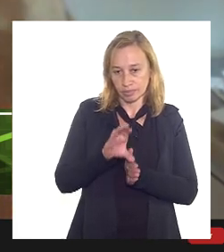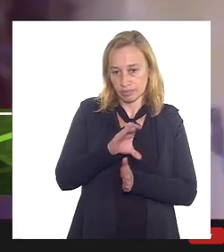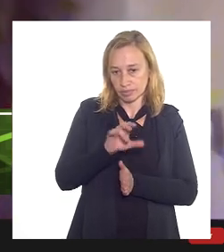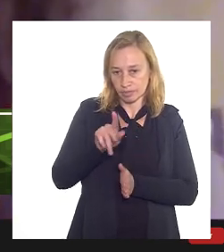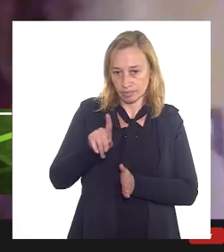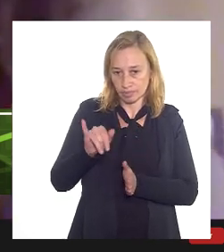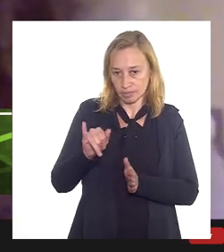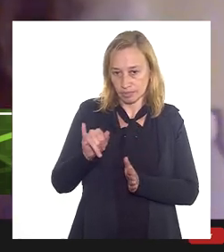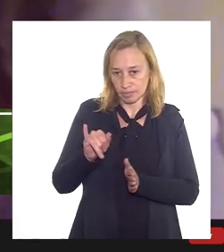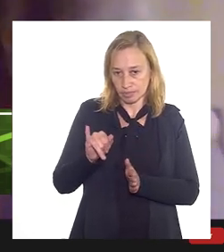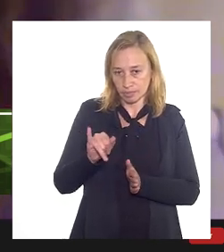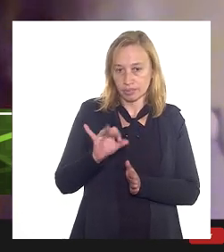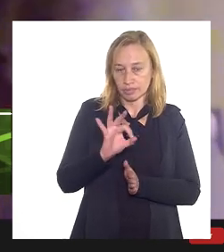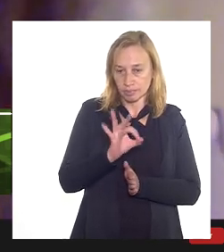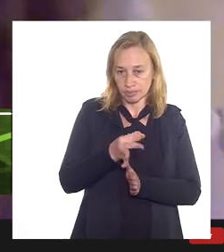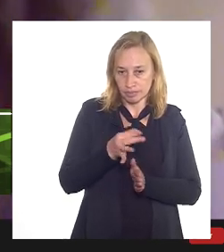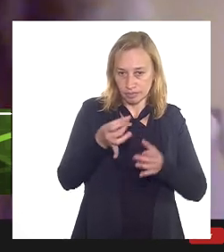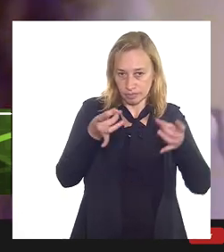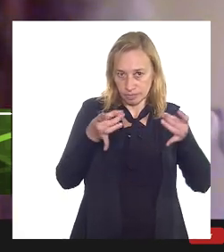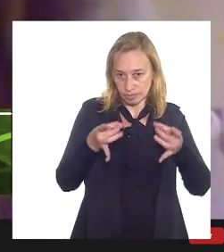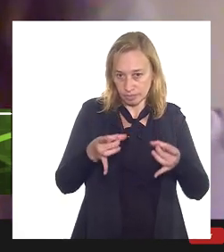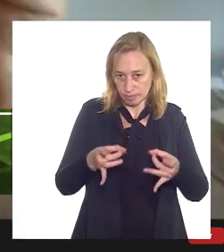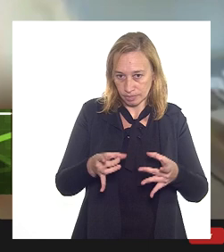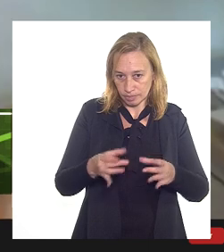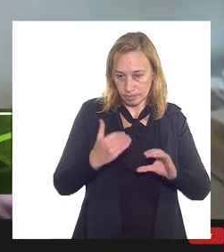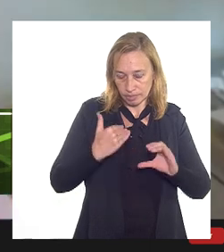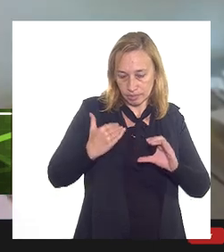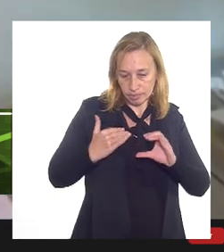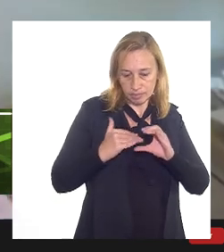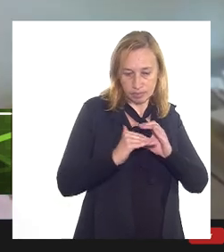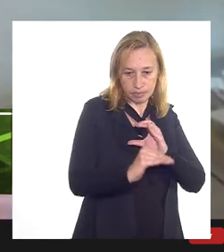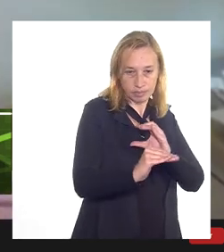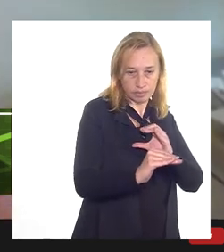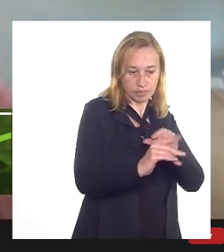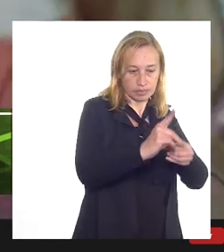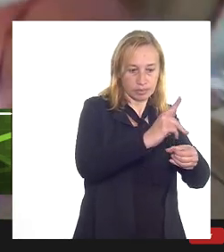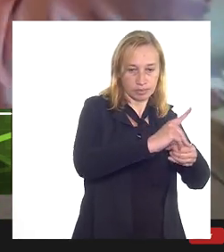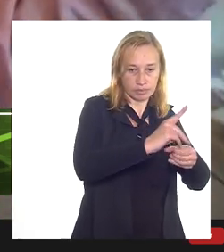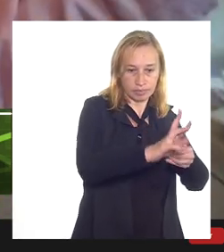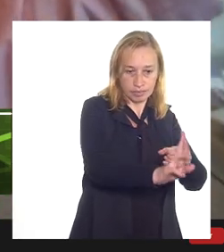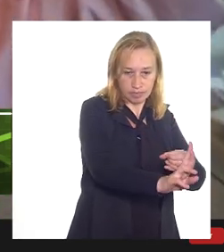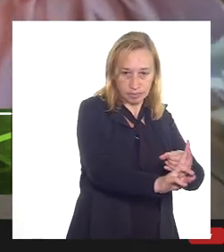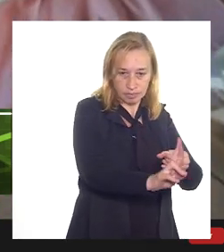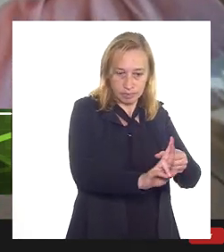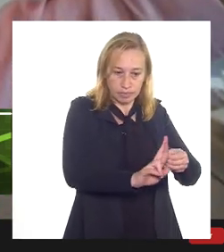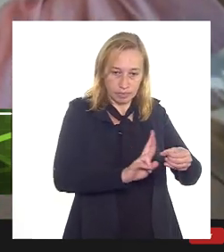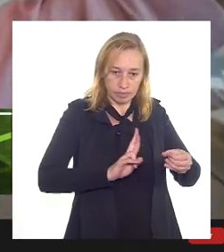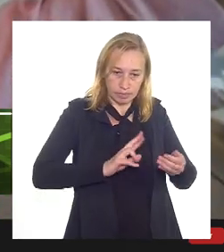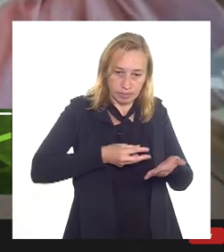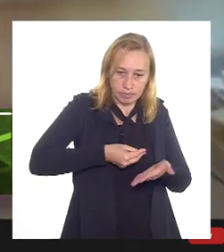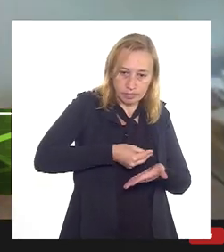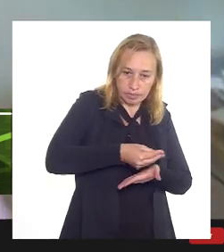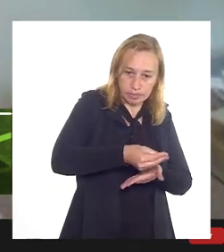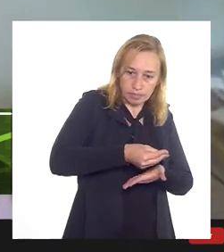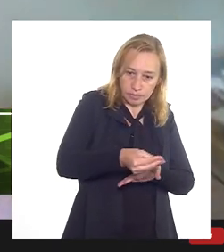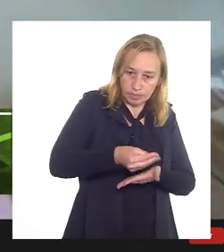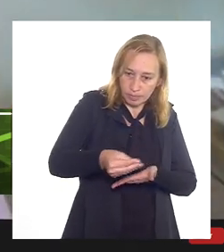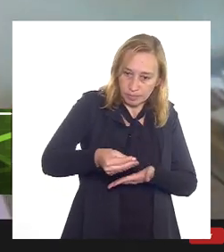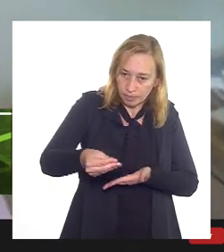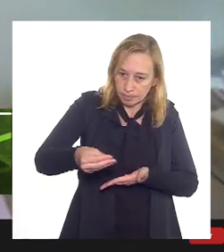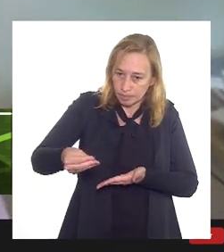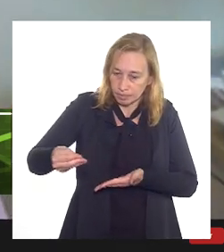a pergunta de forma detalhada, que a gente encaminha para a Petrobras e concomitantemente para a NP.